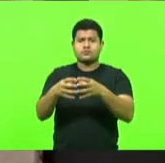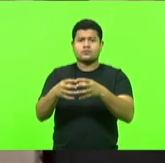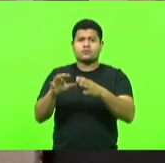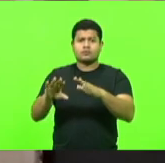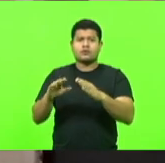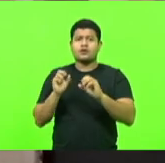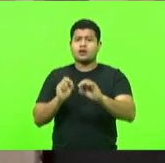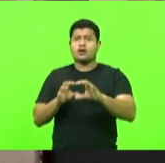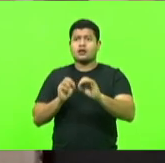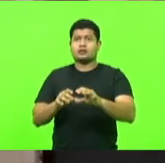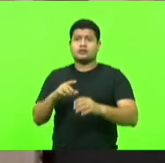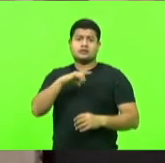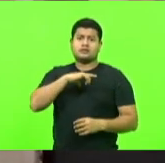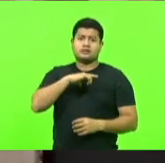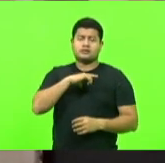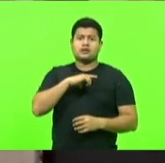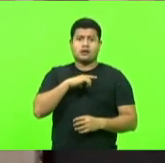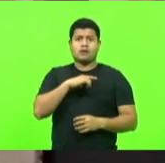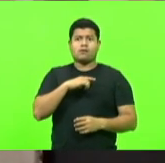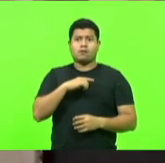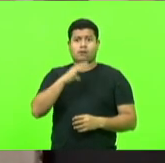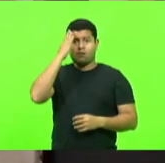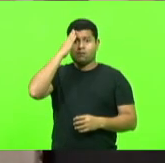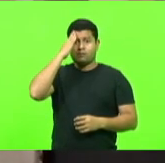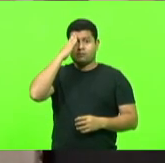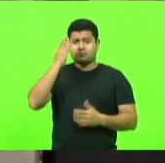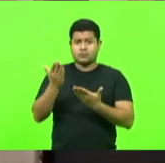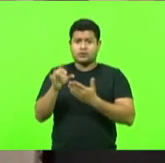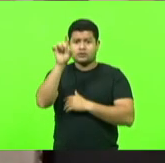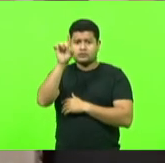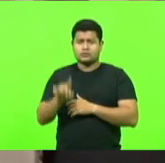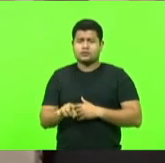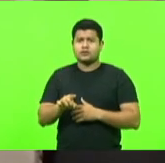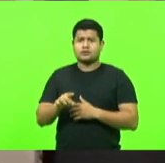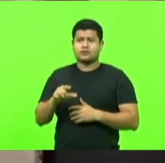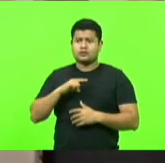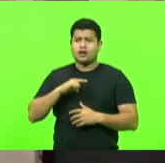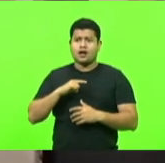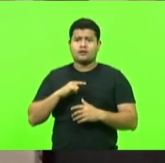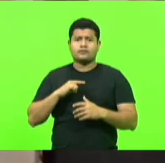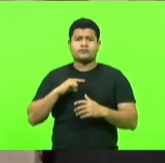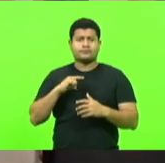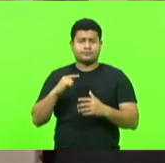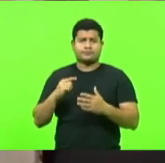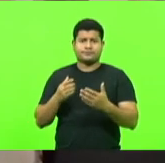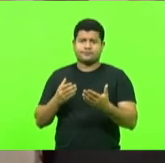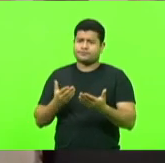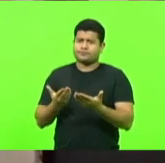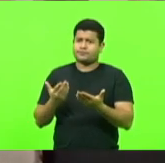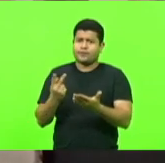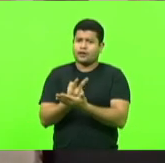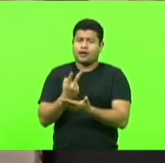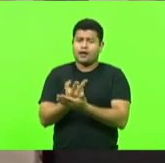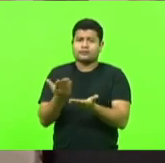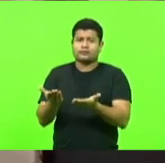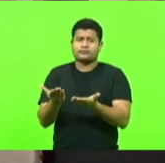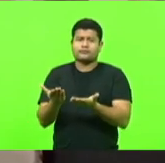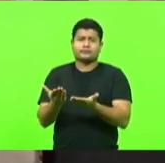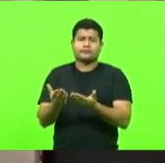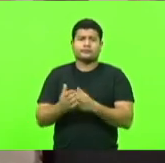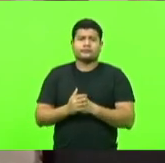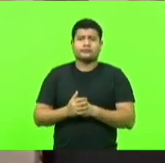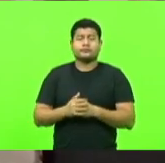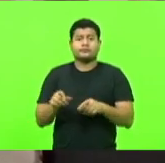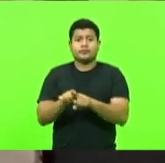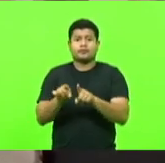Criciúma, tinha condições de saber que seus direitos estavam sendo violados, alertar os pais também sobre os direitos dos